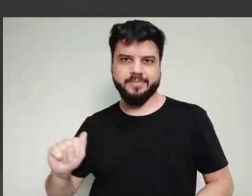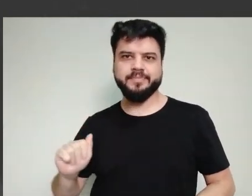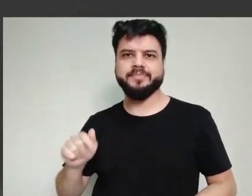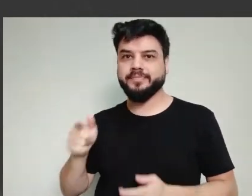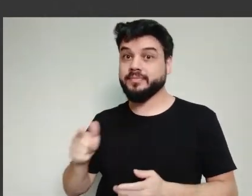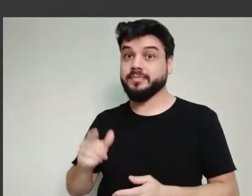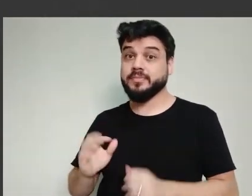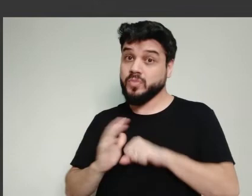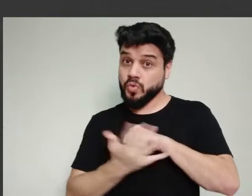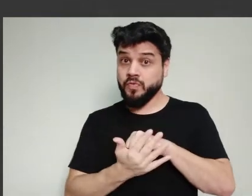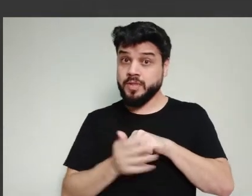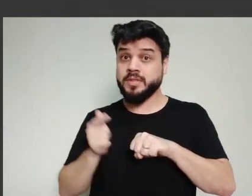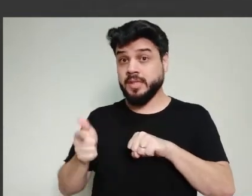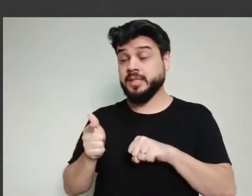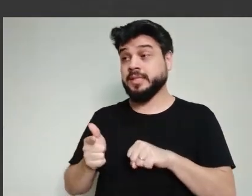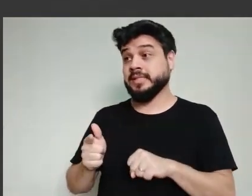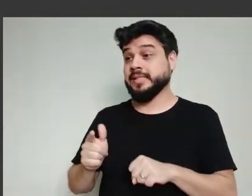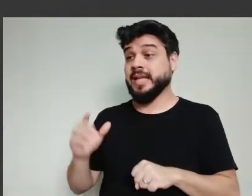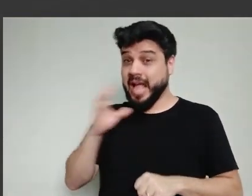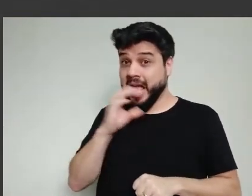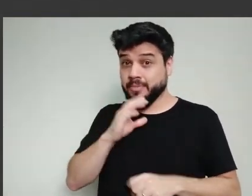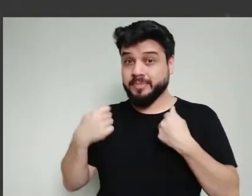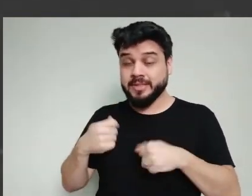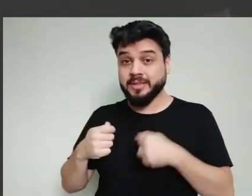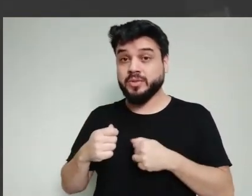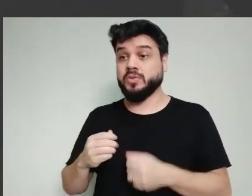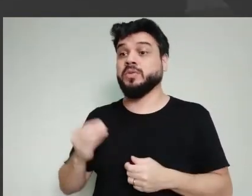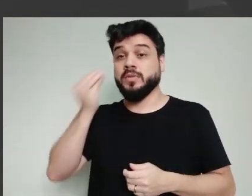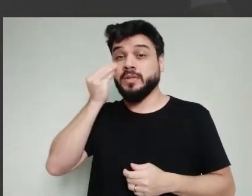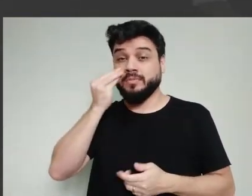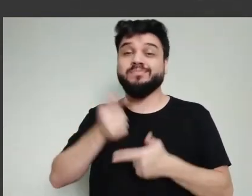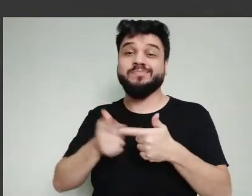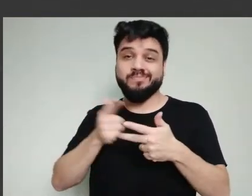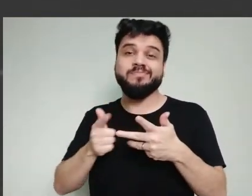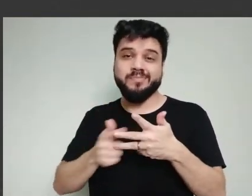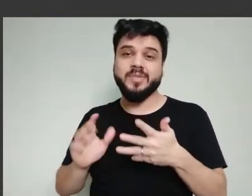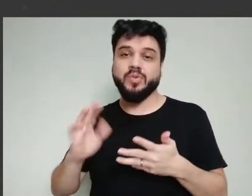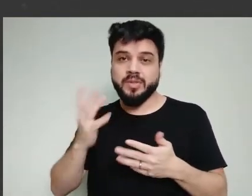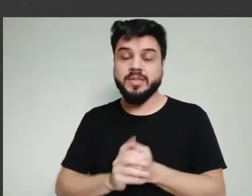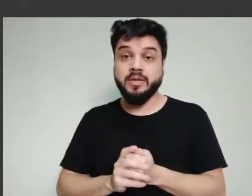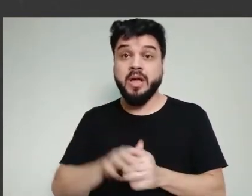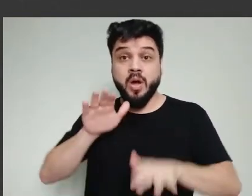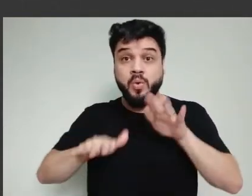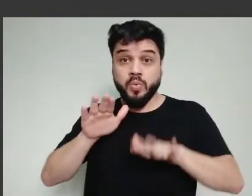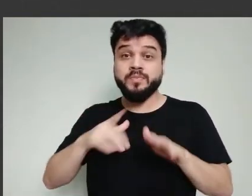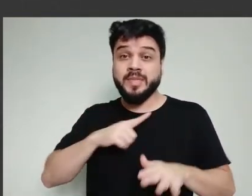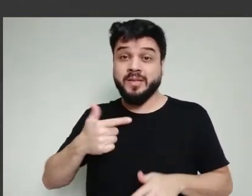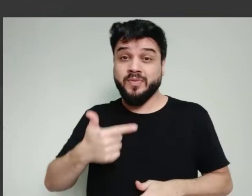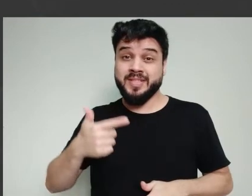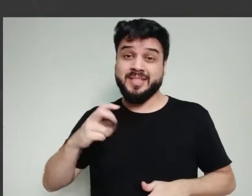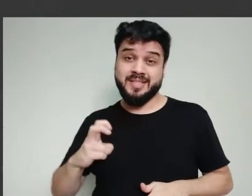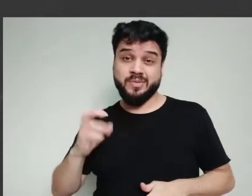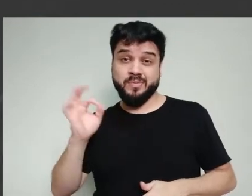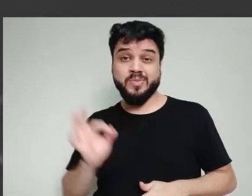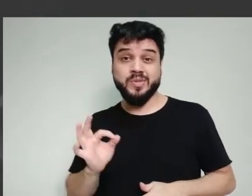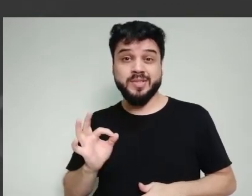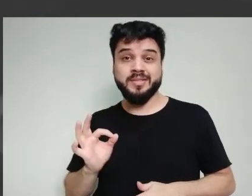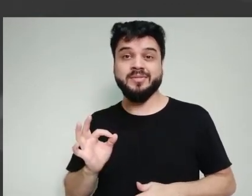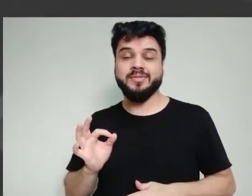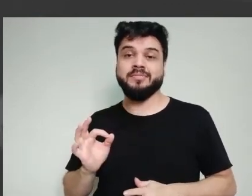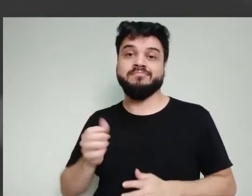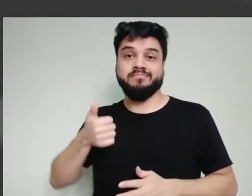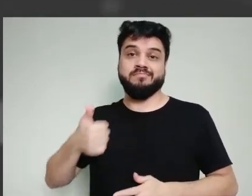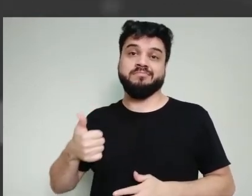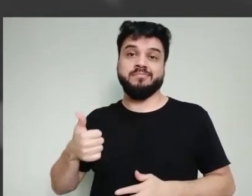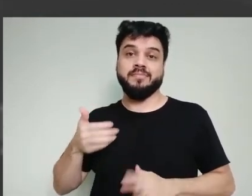eficiência. Para a COVID, como esses testes foram feitos a toque de caixa, eles têm dado uma série de problemas a alguns testes.